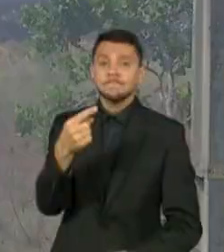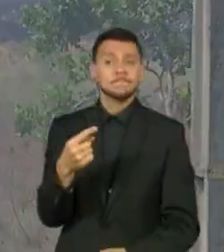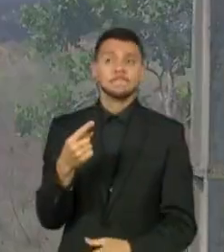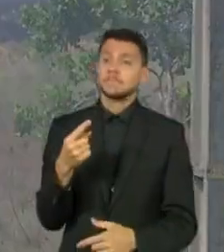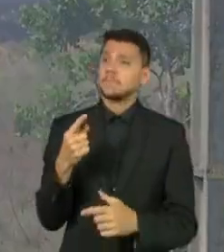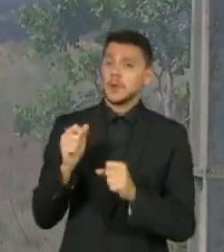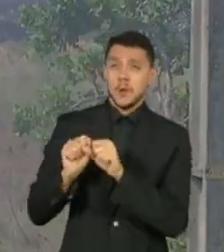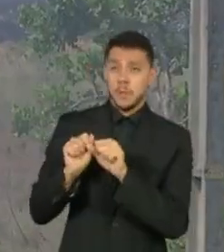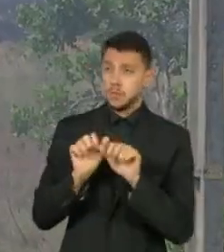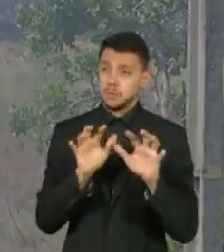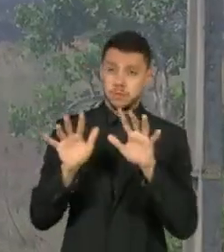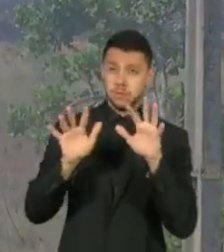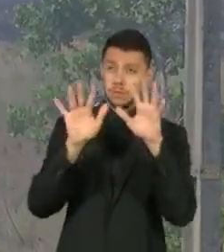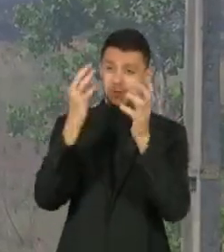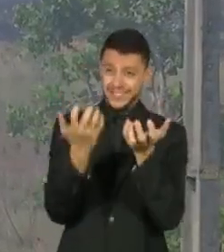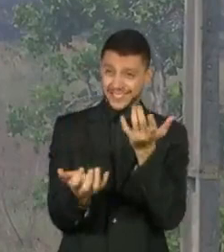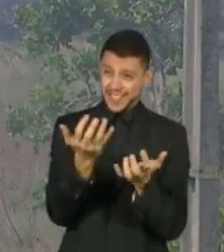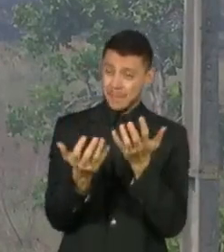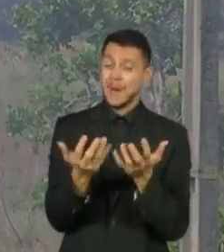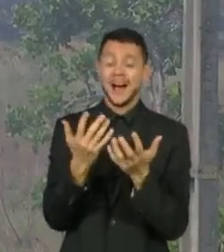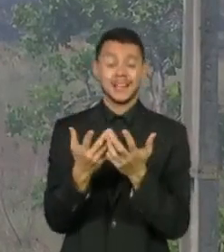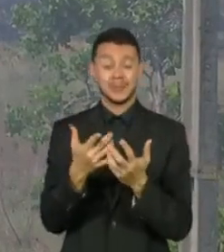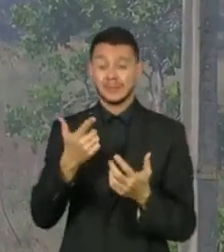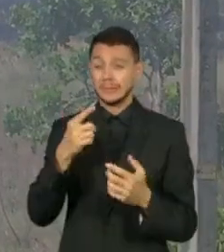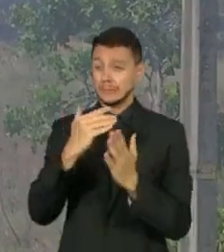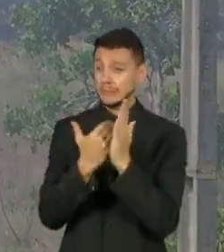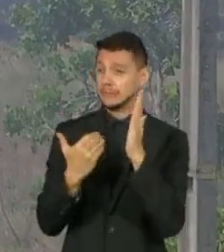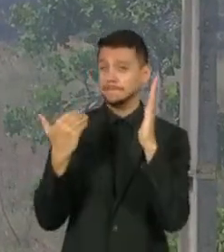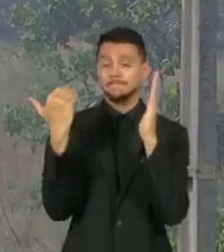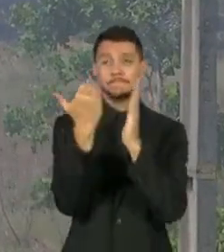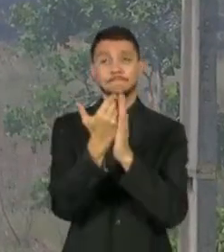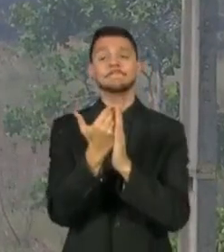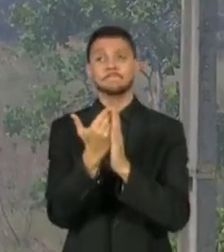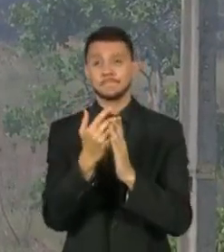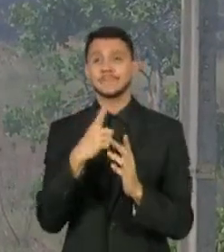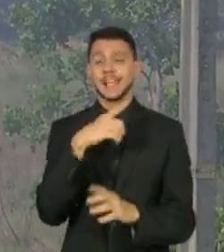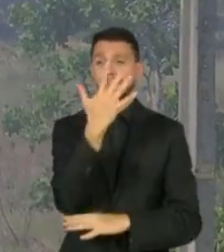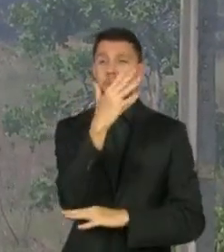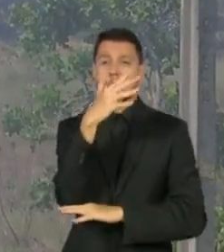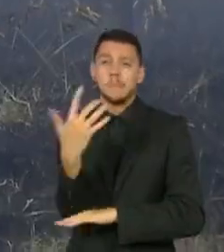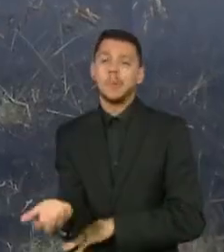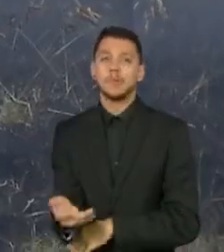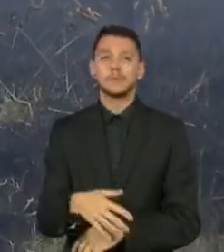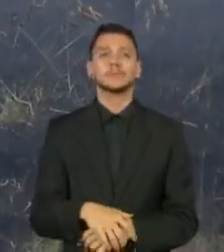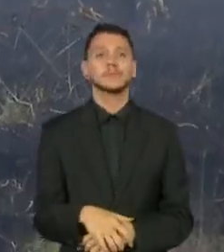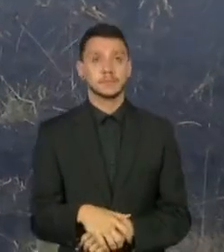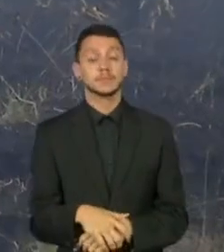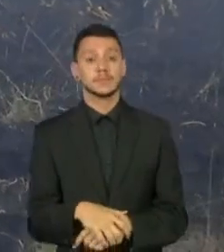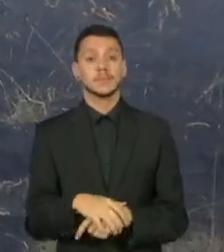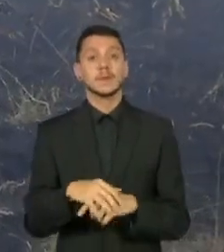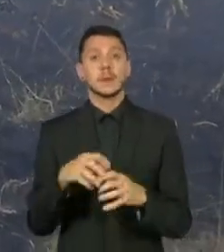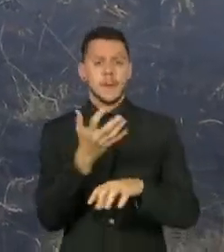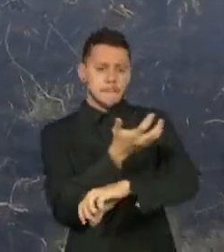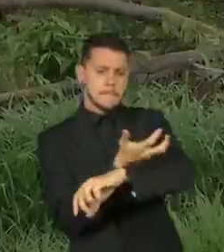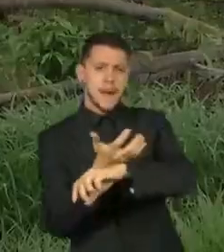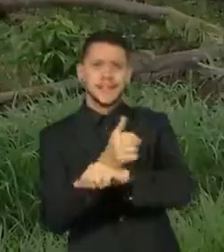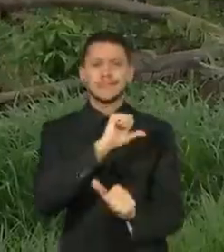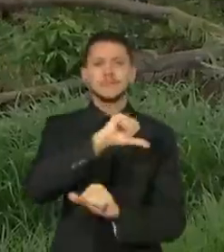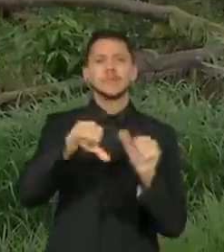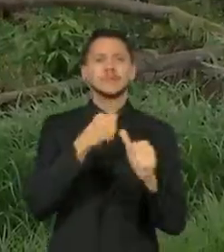muita fumaça, muita desmatação. Matas que viram cinzas e ruínas,